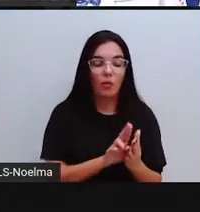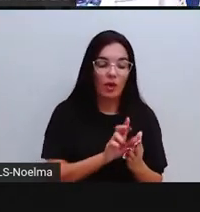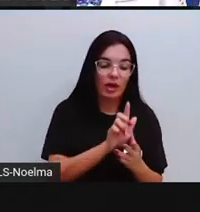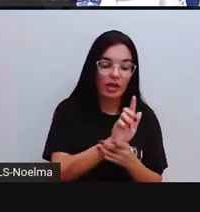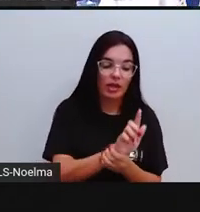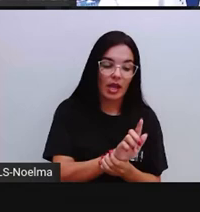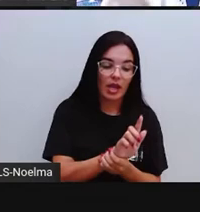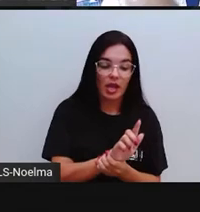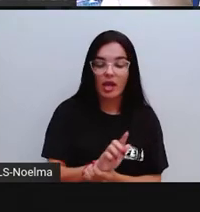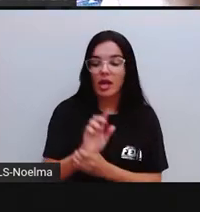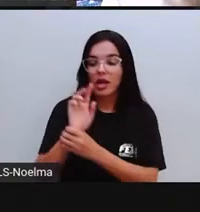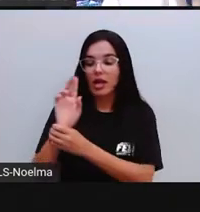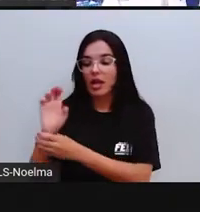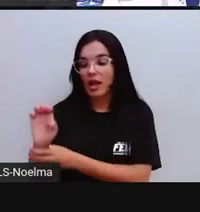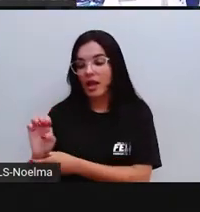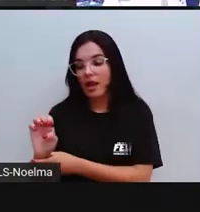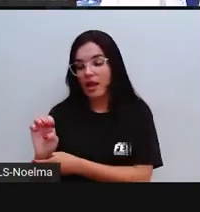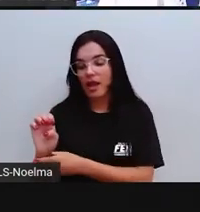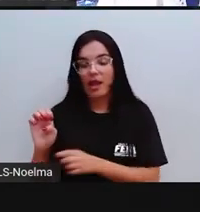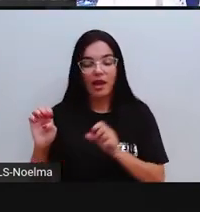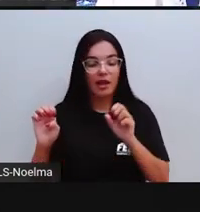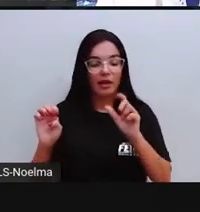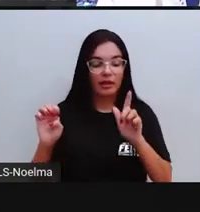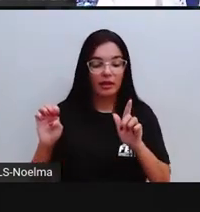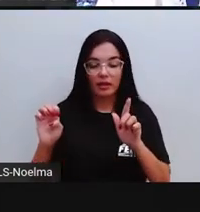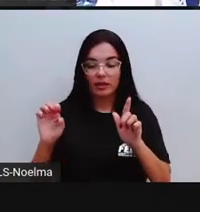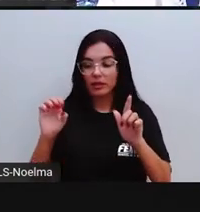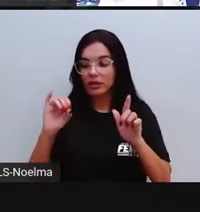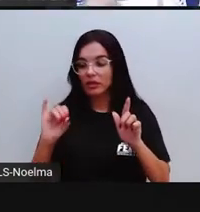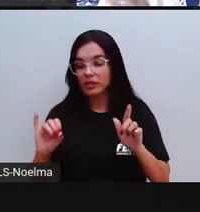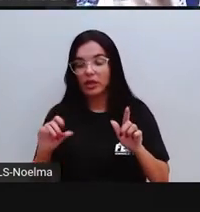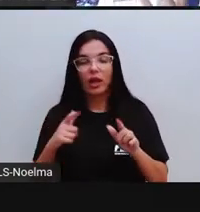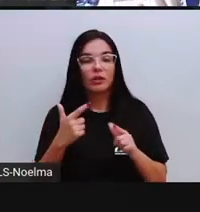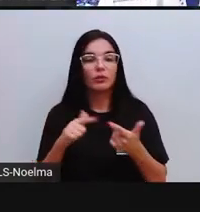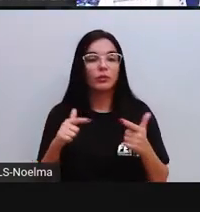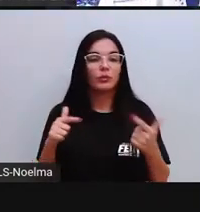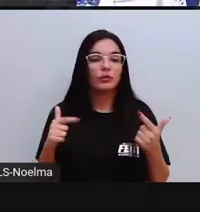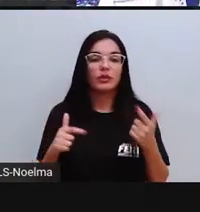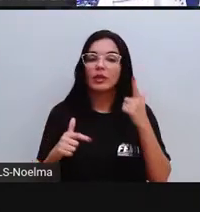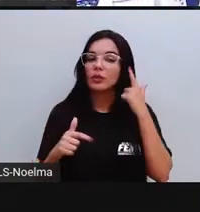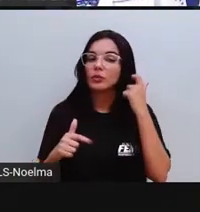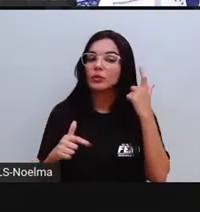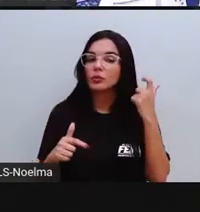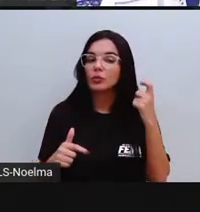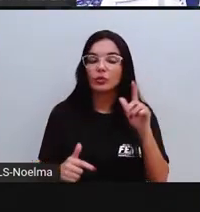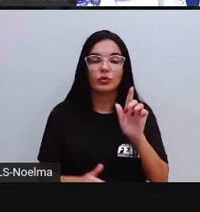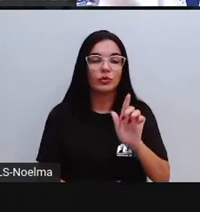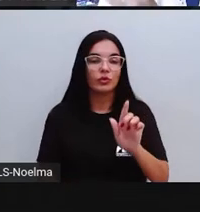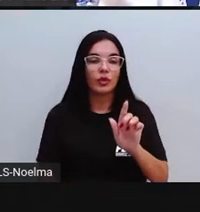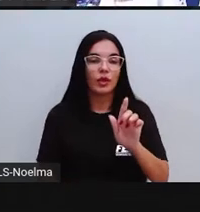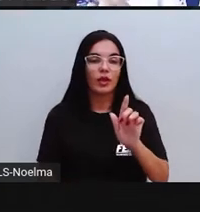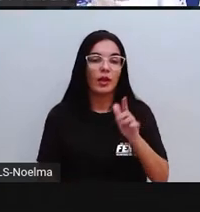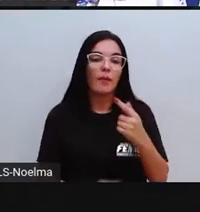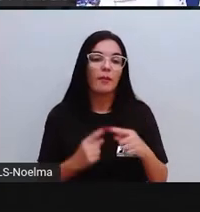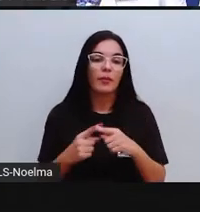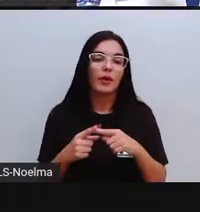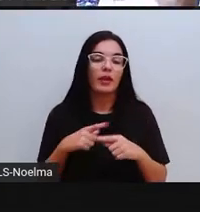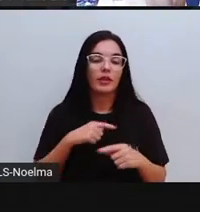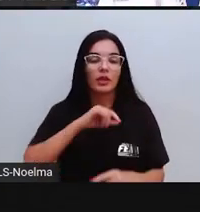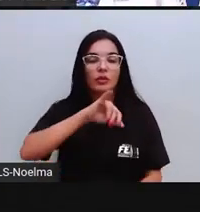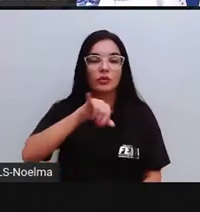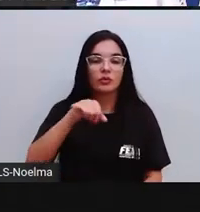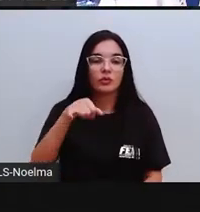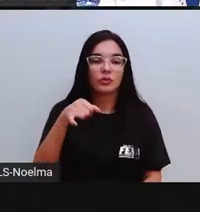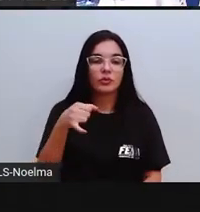letra E ou entre a letra G e a letra I, ela já não vai ter mais o som de G. Ela vai ter o som do